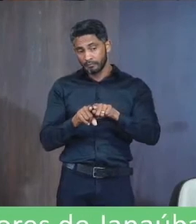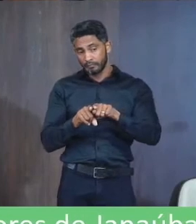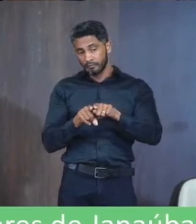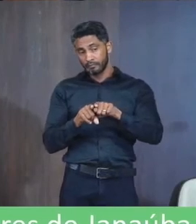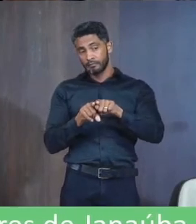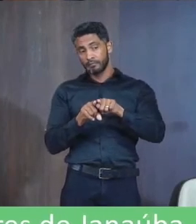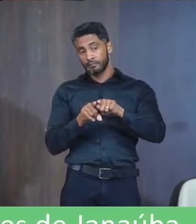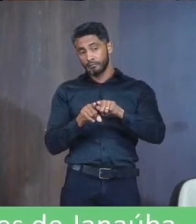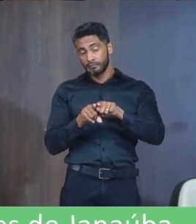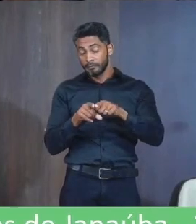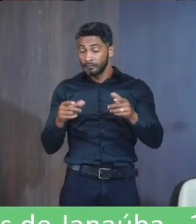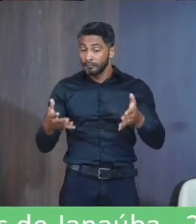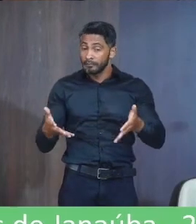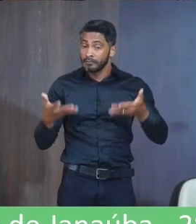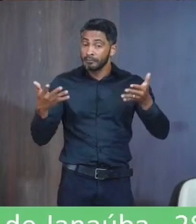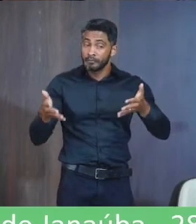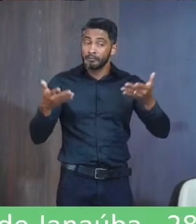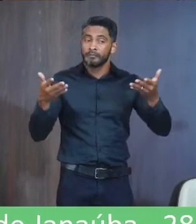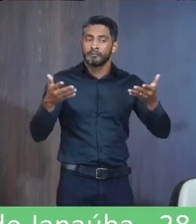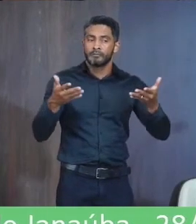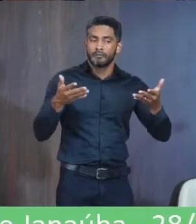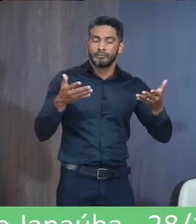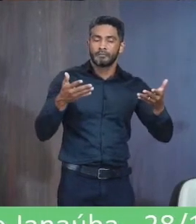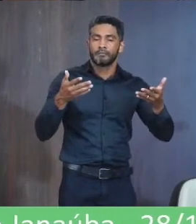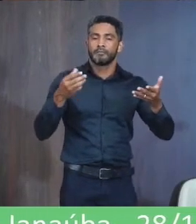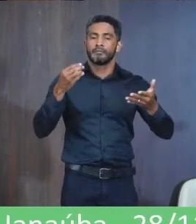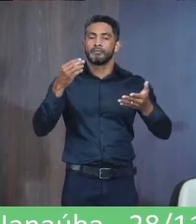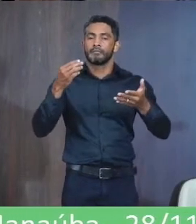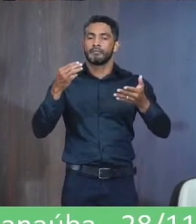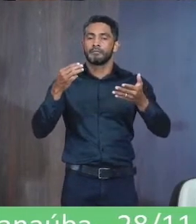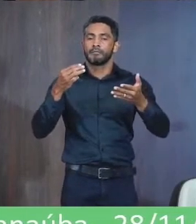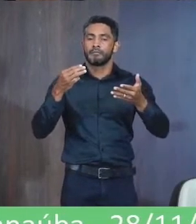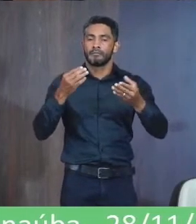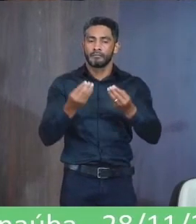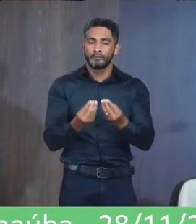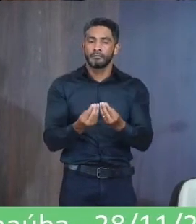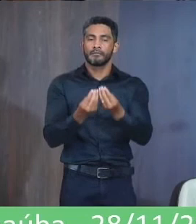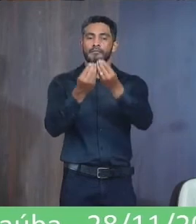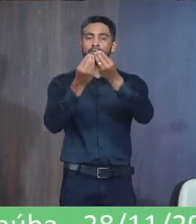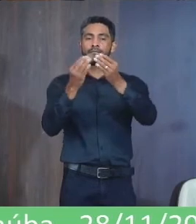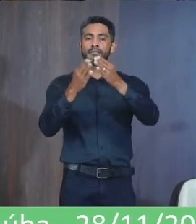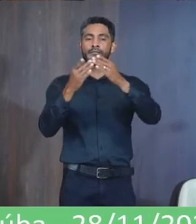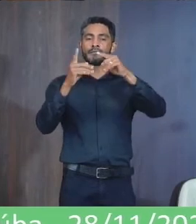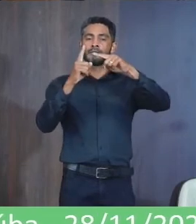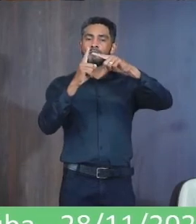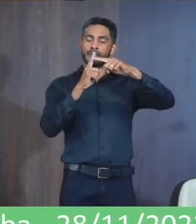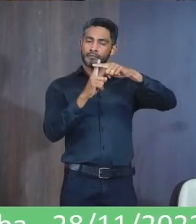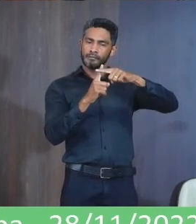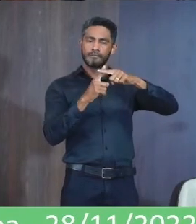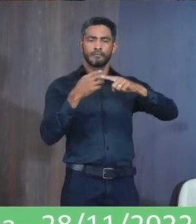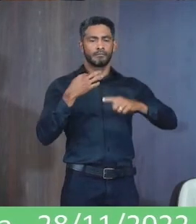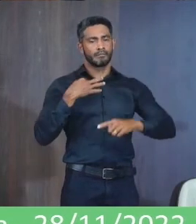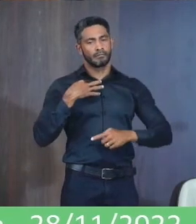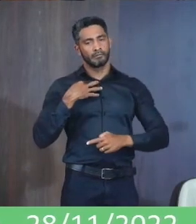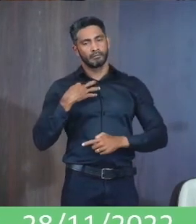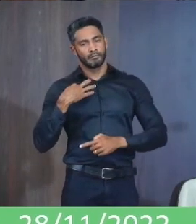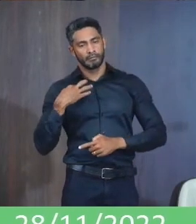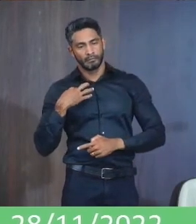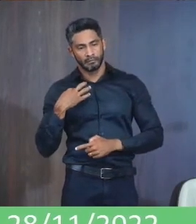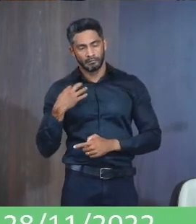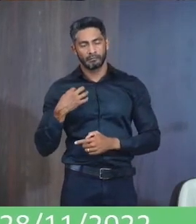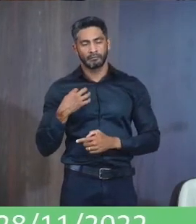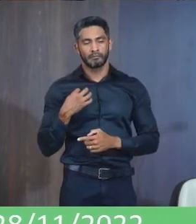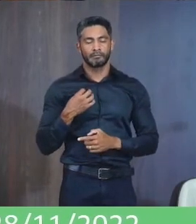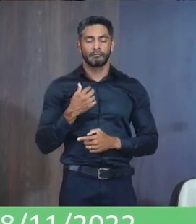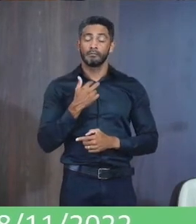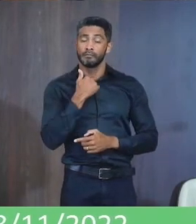Anima As santas Missas Nas igrejas Voluntariamente E a